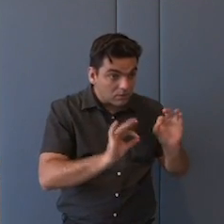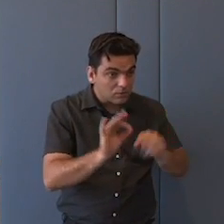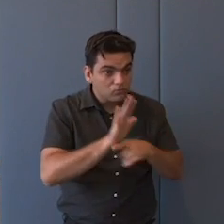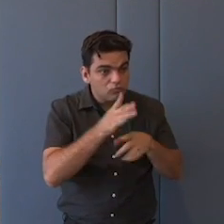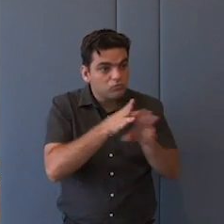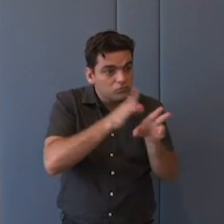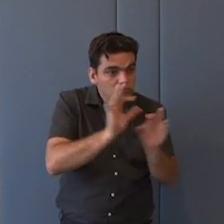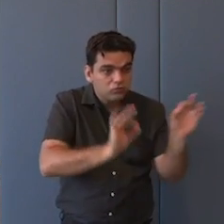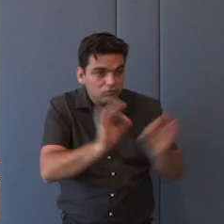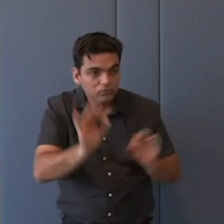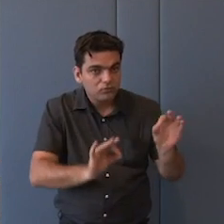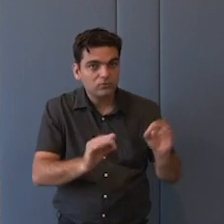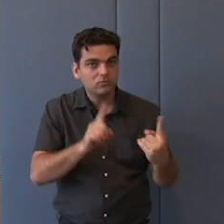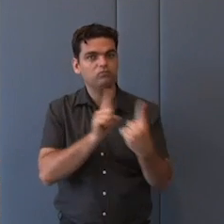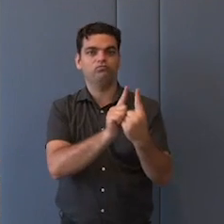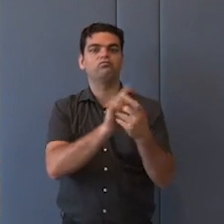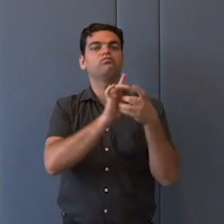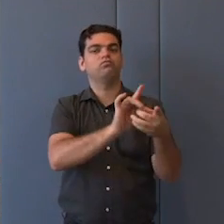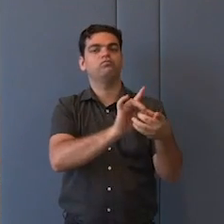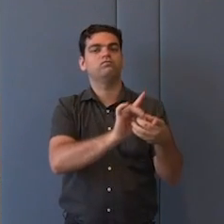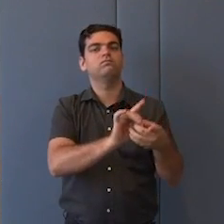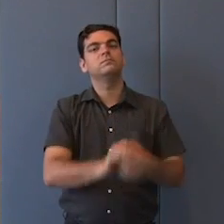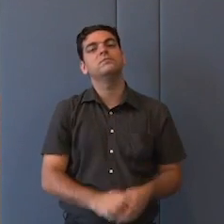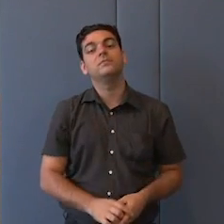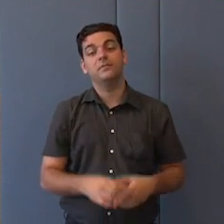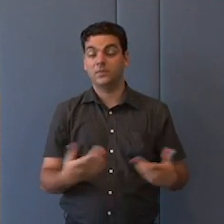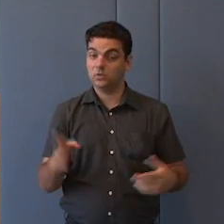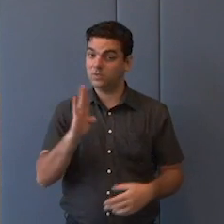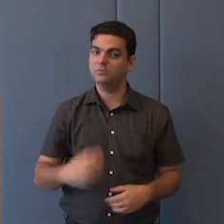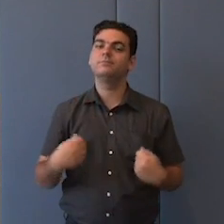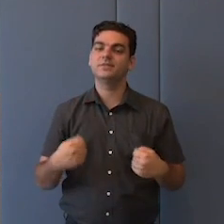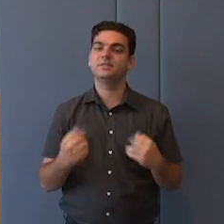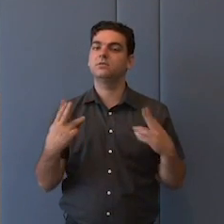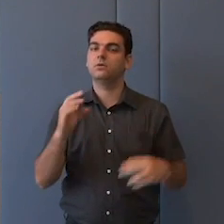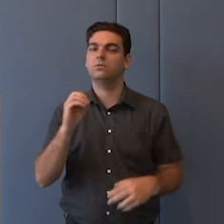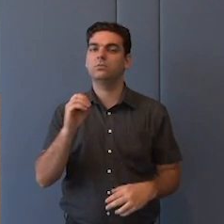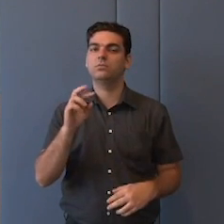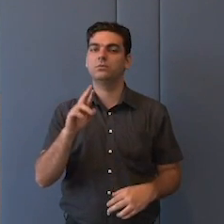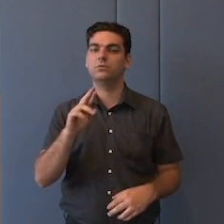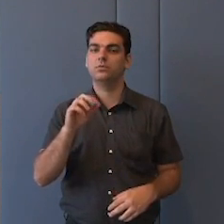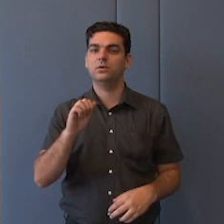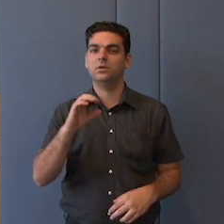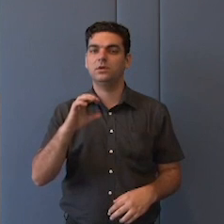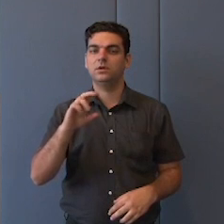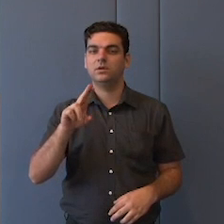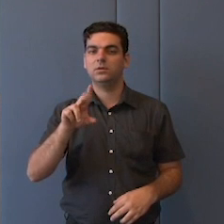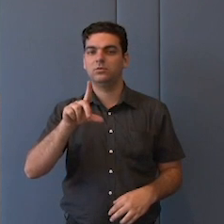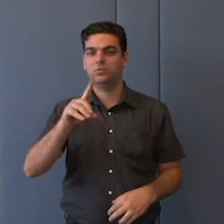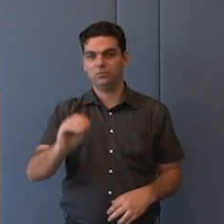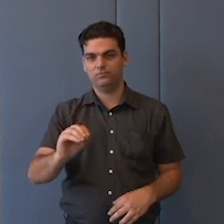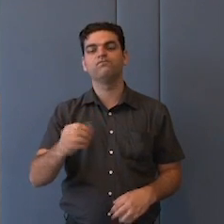Sempre. Tem um oráculo. Não sei se é bom ou ruim. Então, temos que ser um desses oráculos. Nós temos que influir na programação da